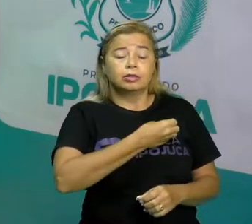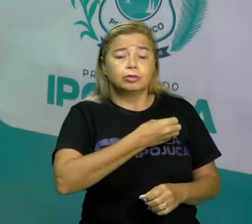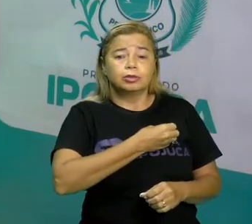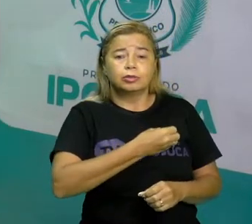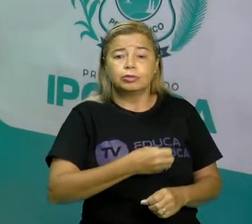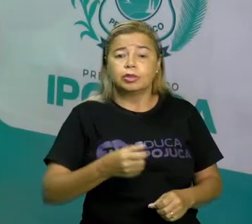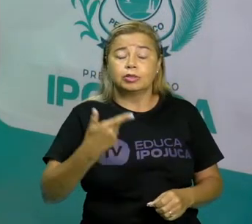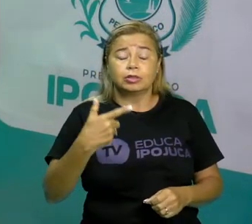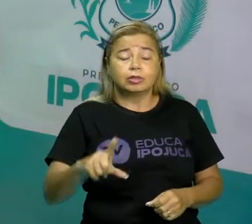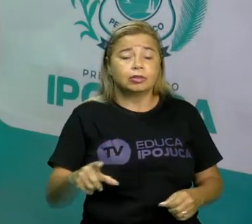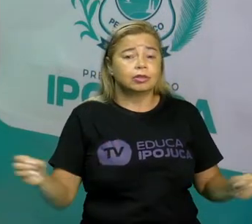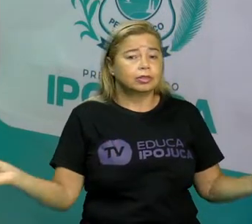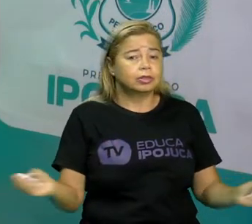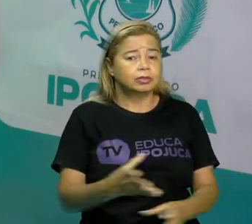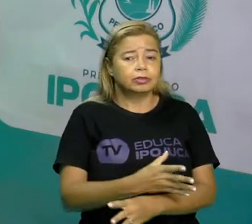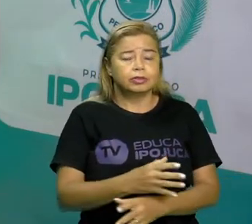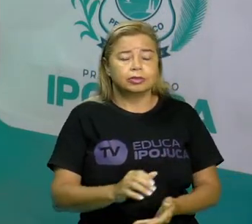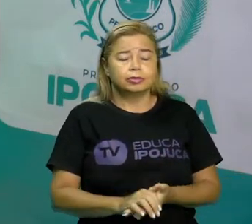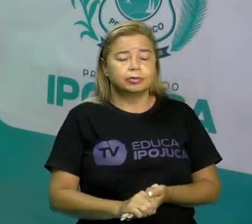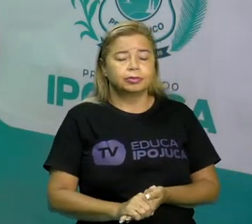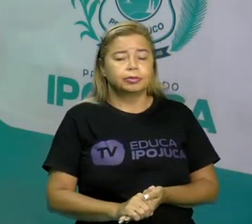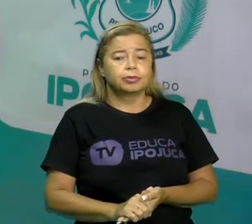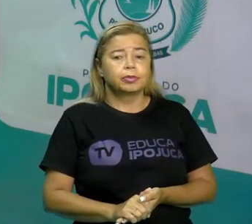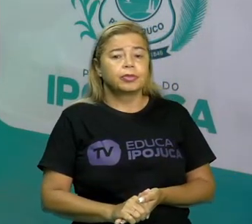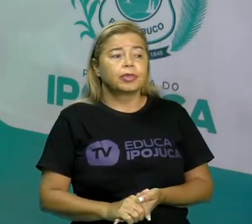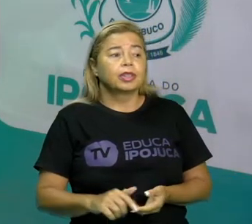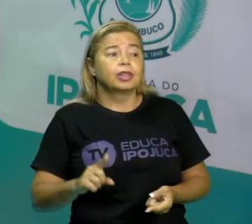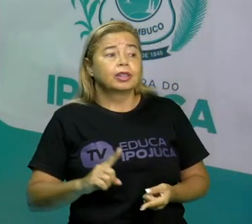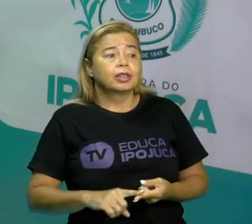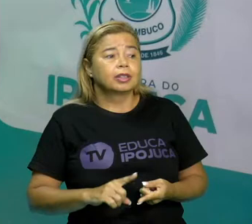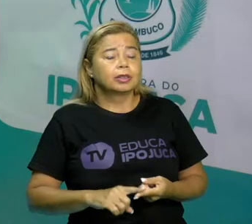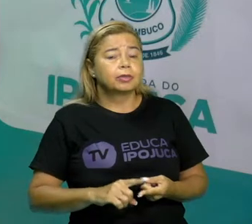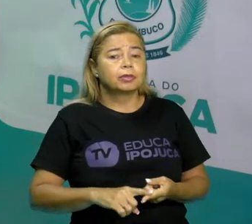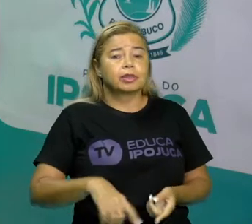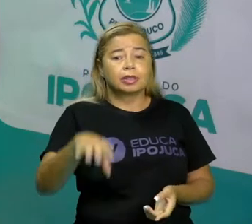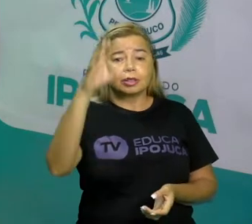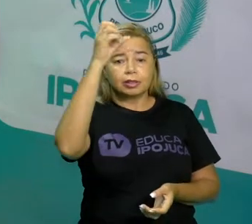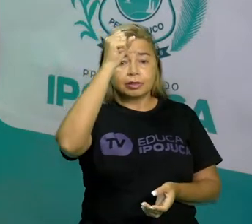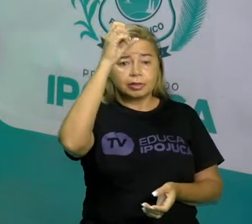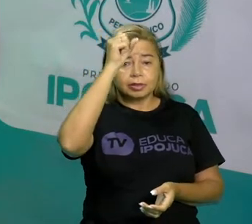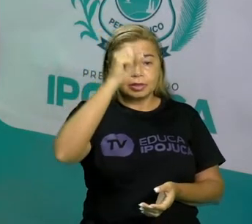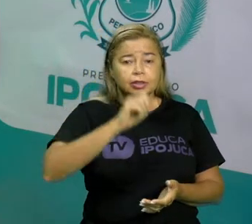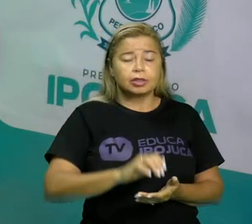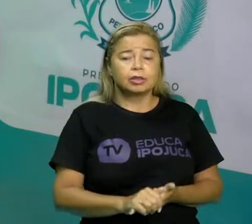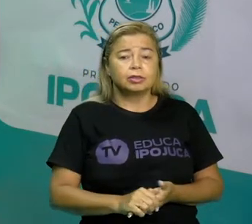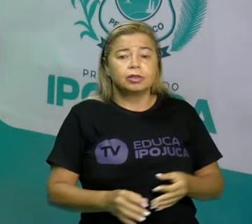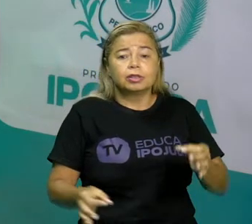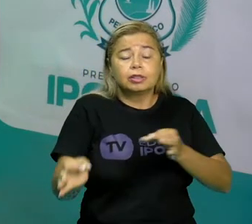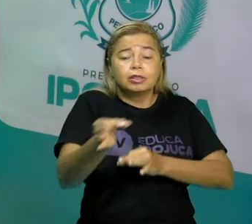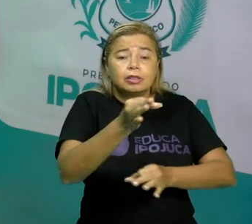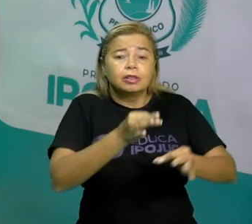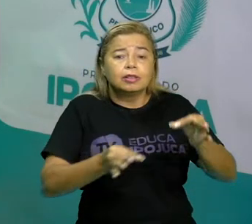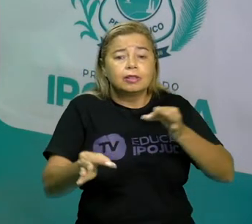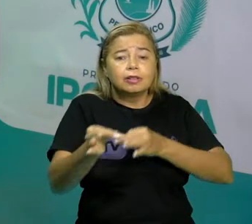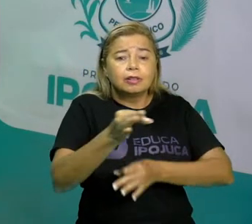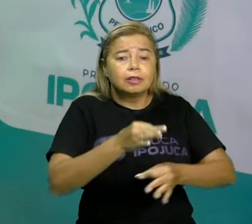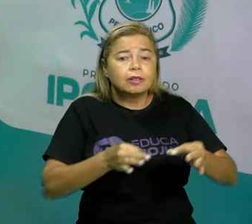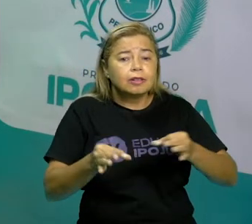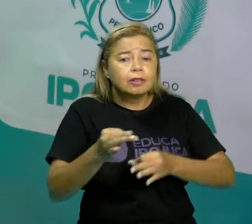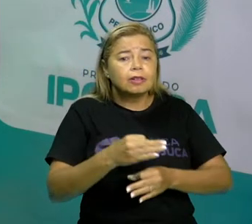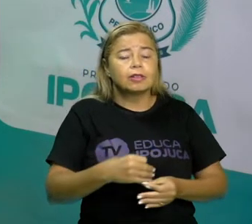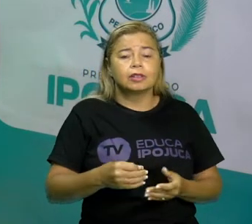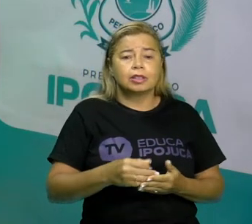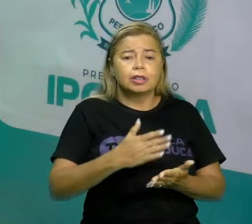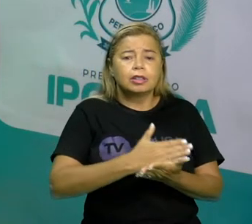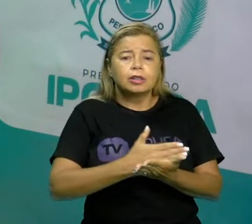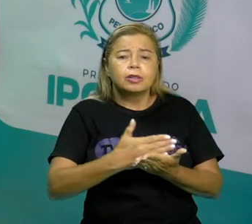Vimos também que nós temos que aprender a ordem. Quando eu vou começar da unidade para a